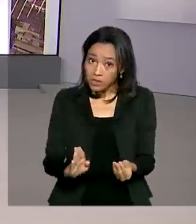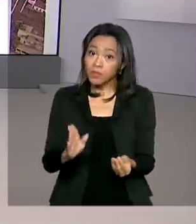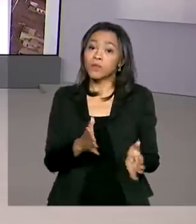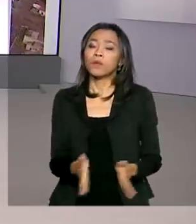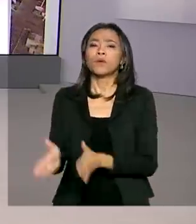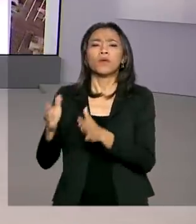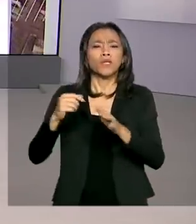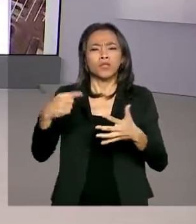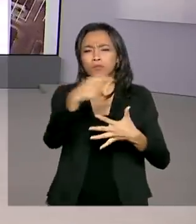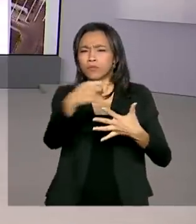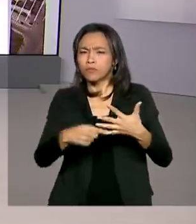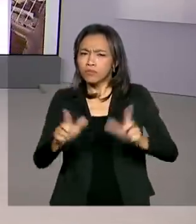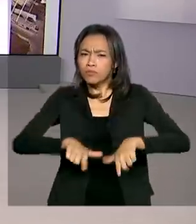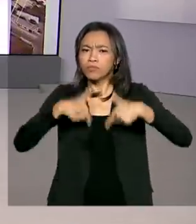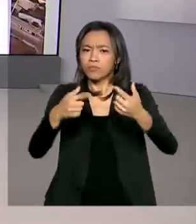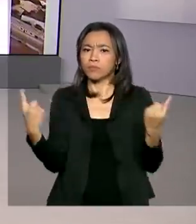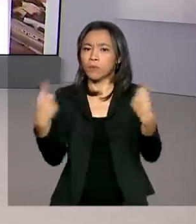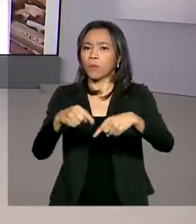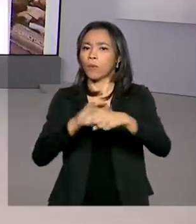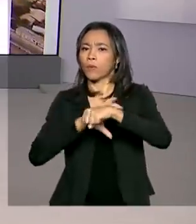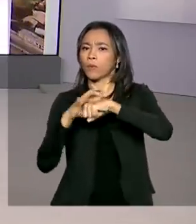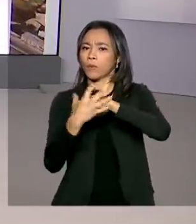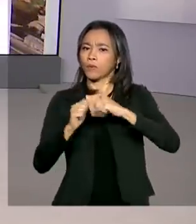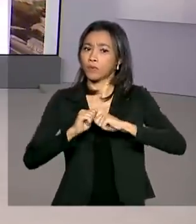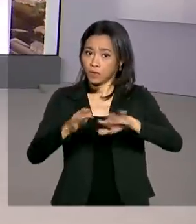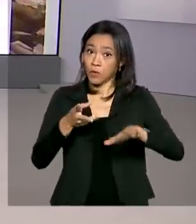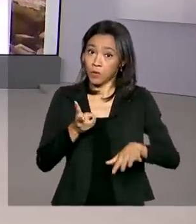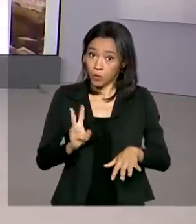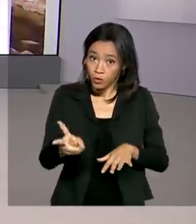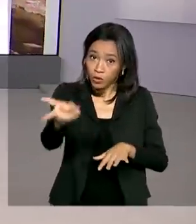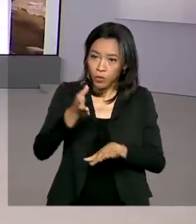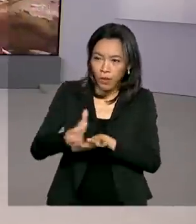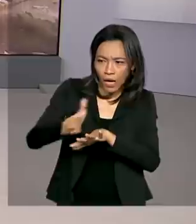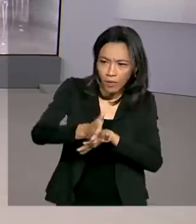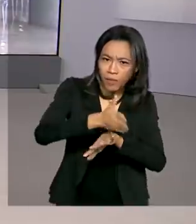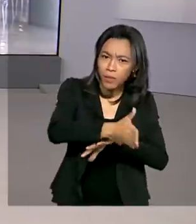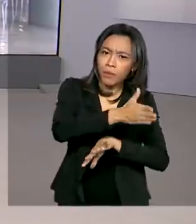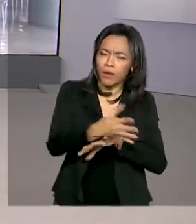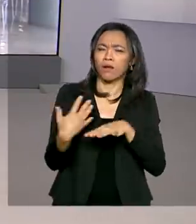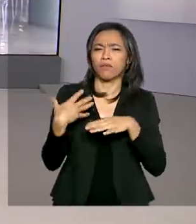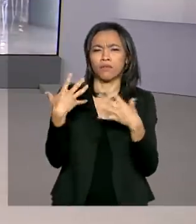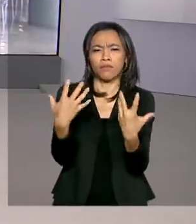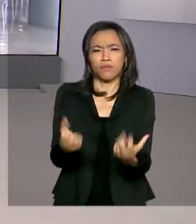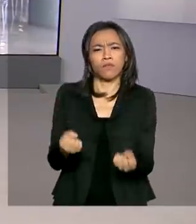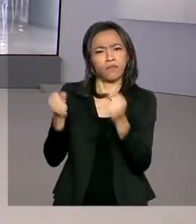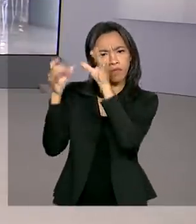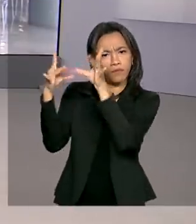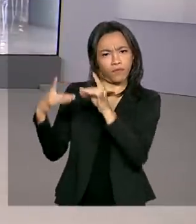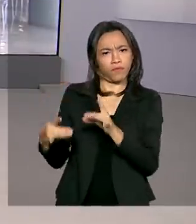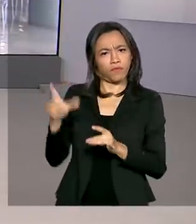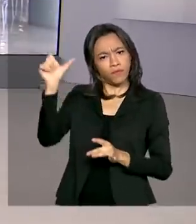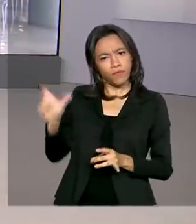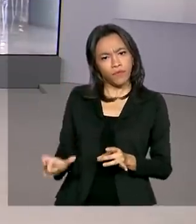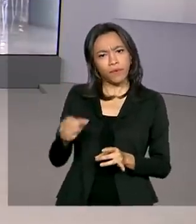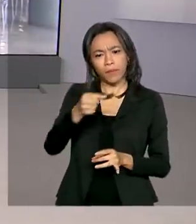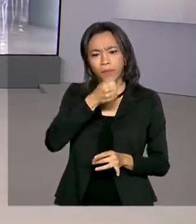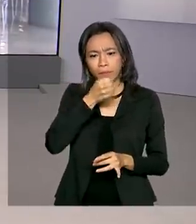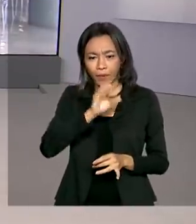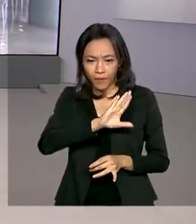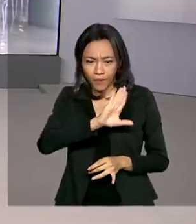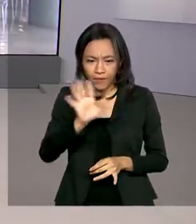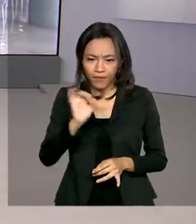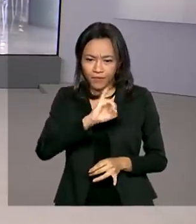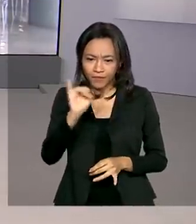enfrentamento da Covid-19 seguem em várias frentes. Vamos saber os detalhes então com a repórter Luciana Colares de Holanda. Oi, Lu, bom dia!